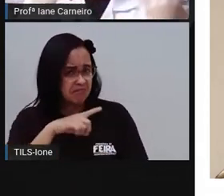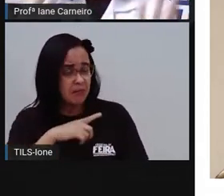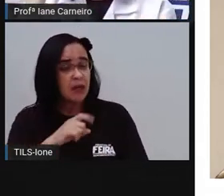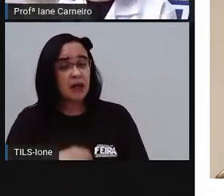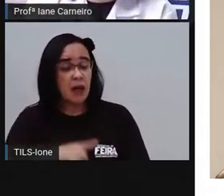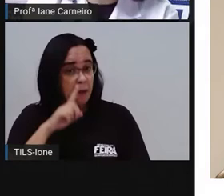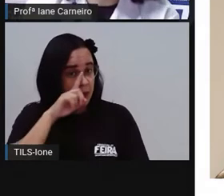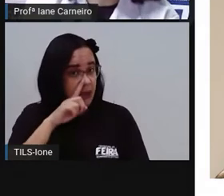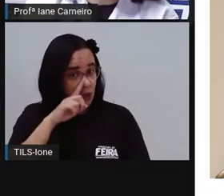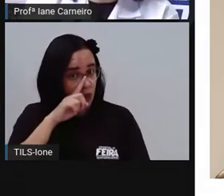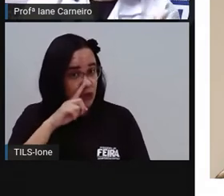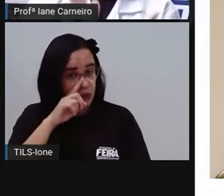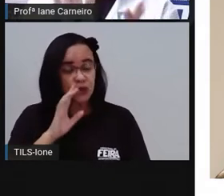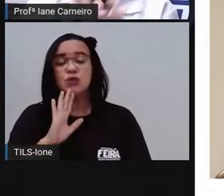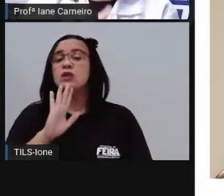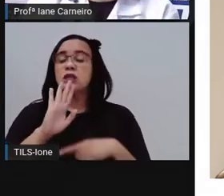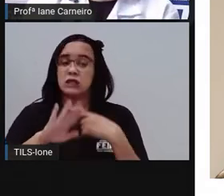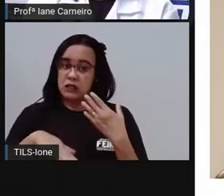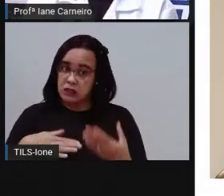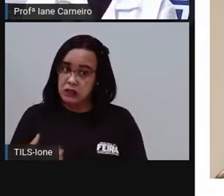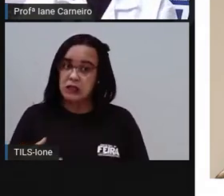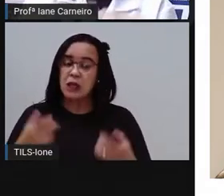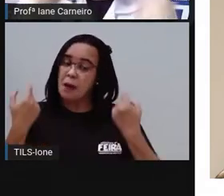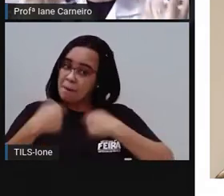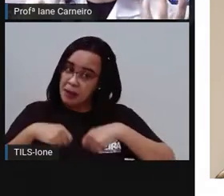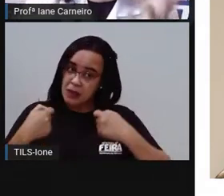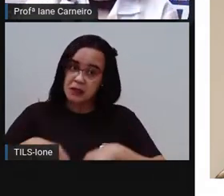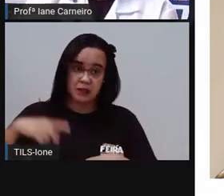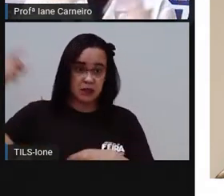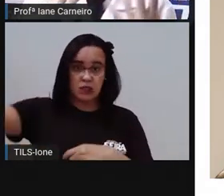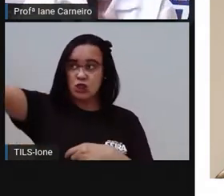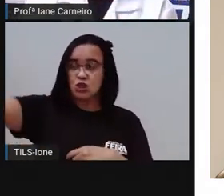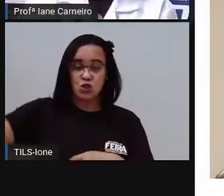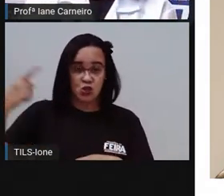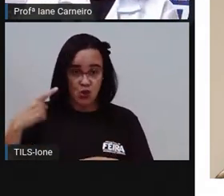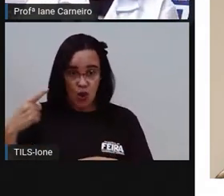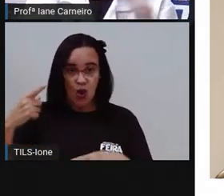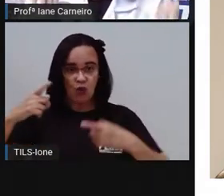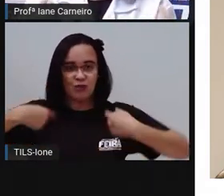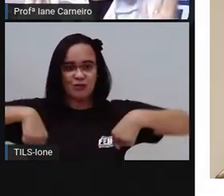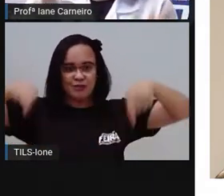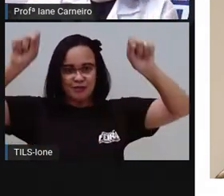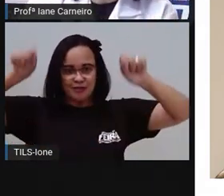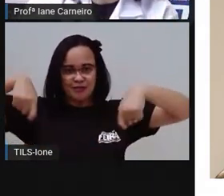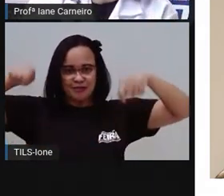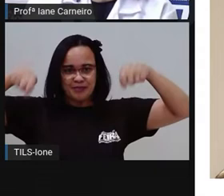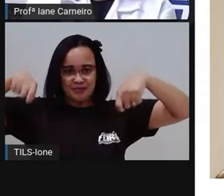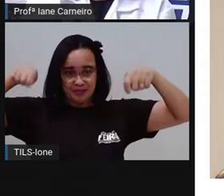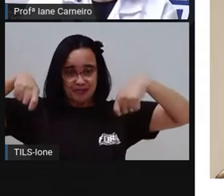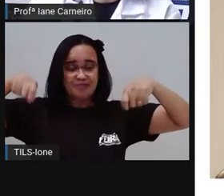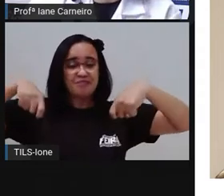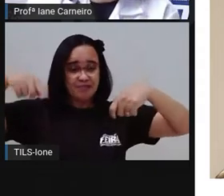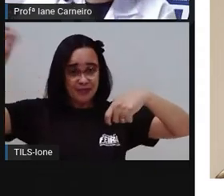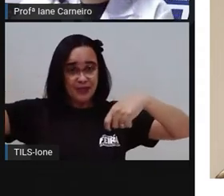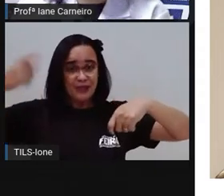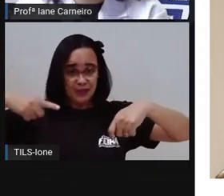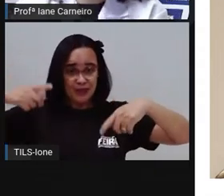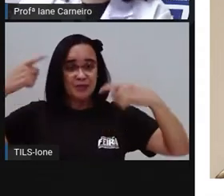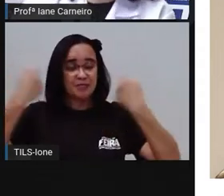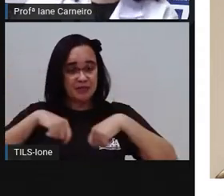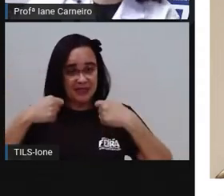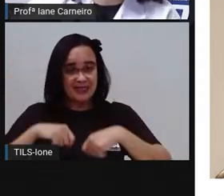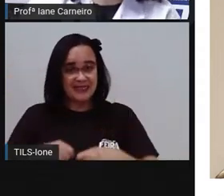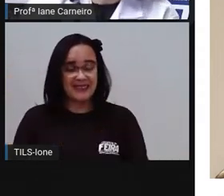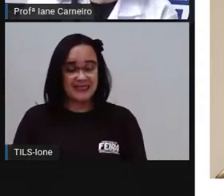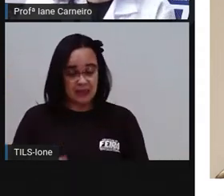se possível, põe a toalha para lavar e pegue a outra, né? Porque senão o seu corpo não vai ficar limpo, né? E o